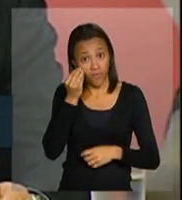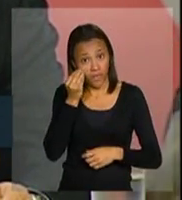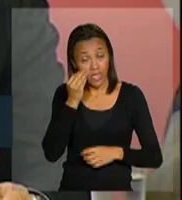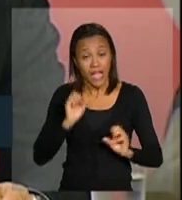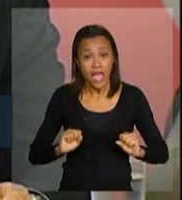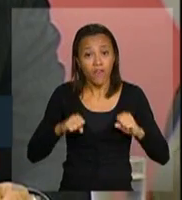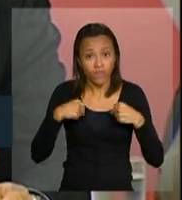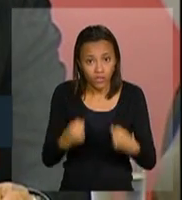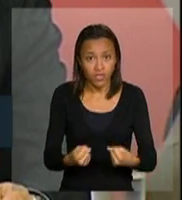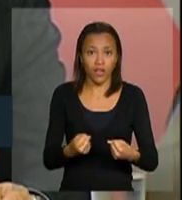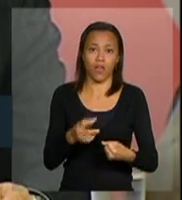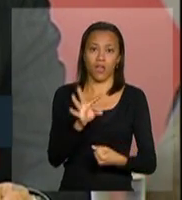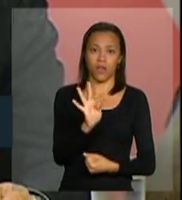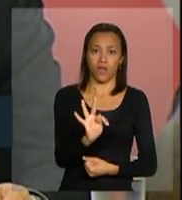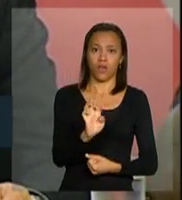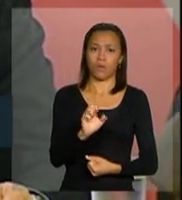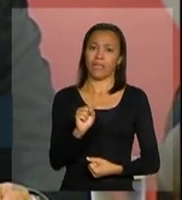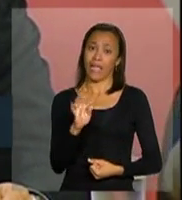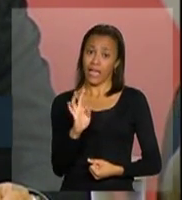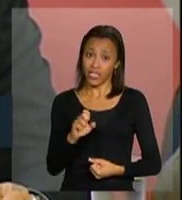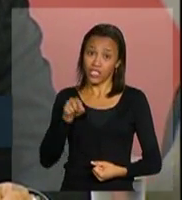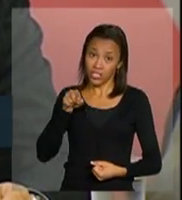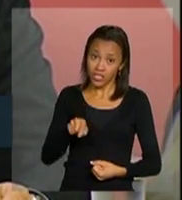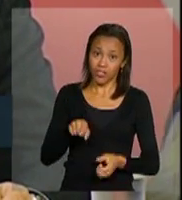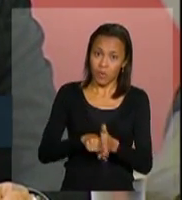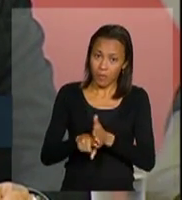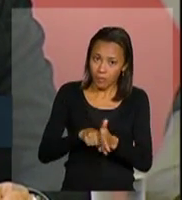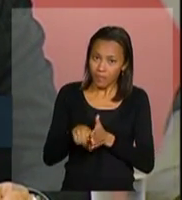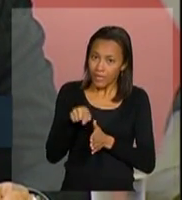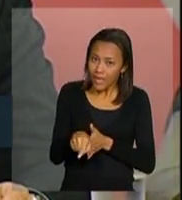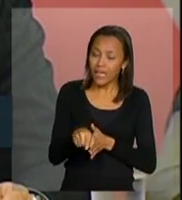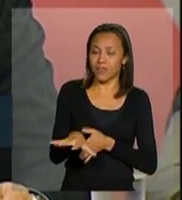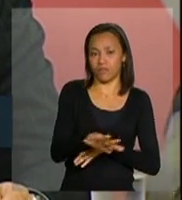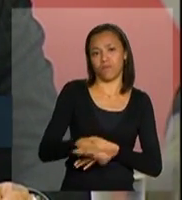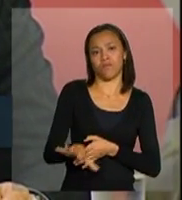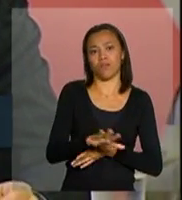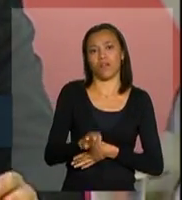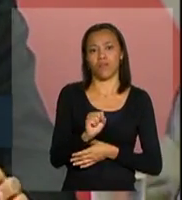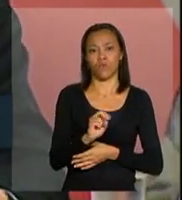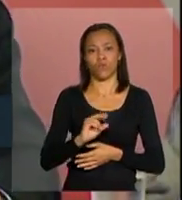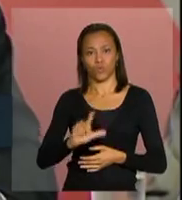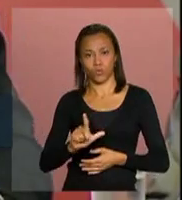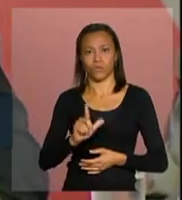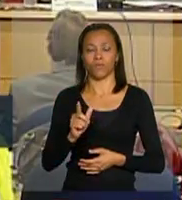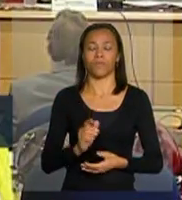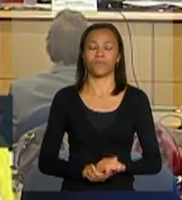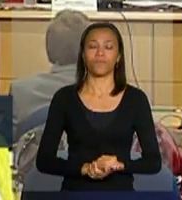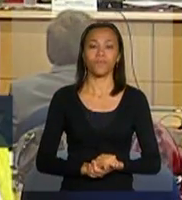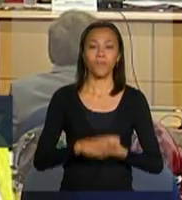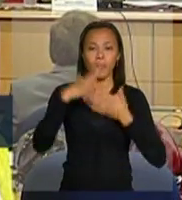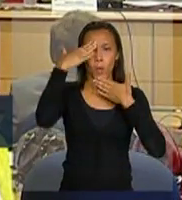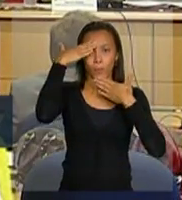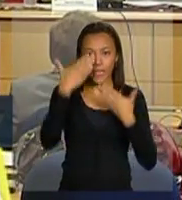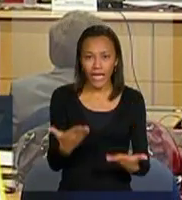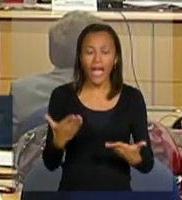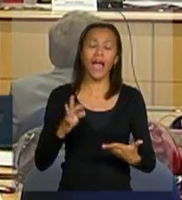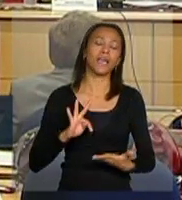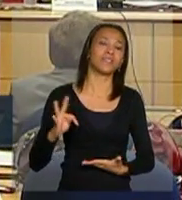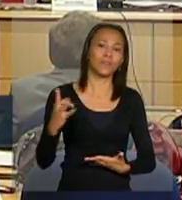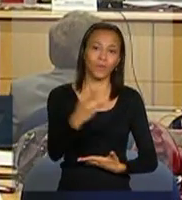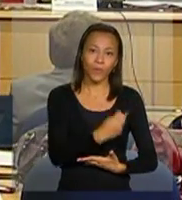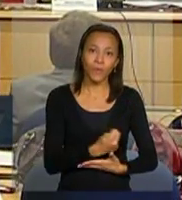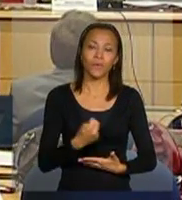país, e isso nós temos alertado desde o ano passado, junto com os estados e municípios da região sul. Gente, muito obrigada. As